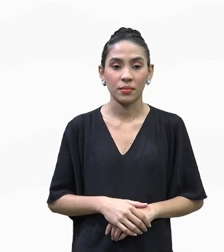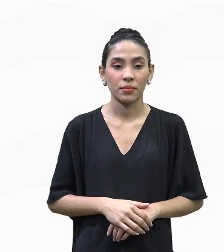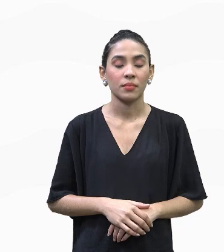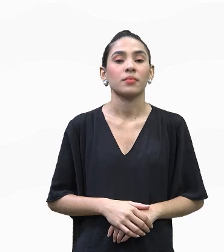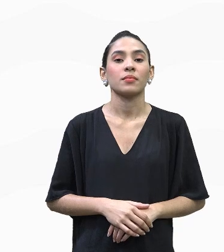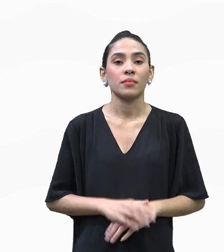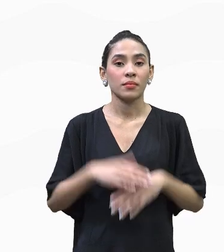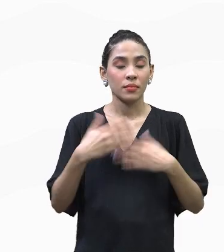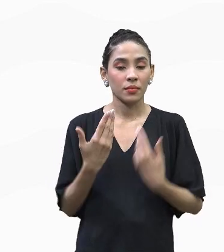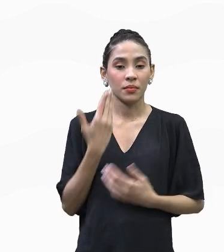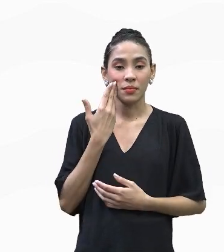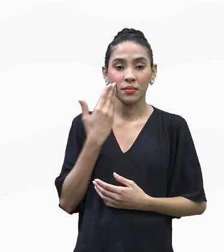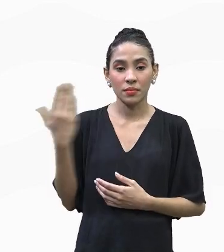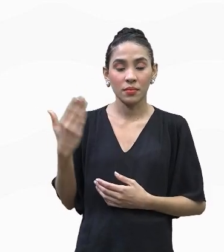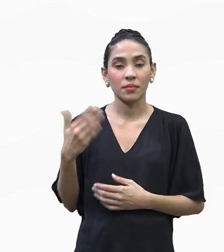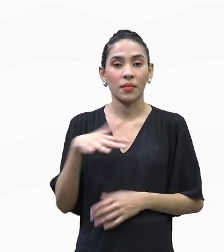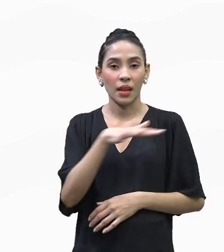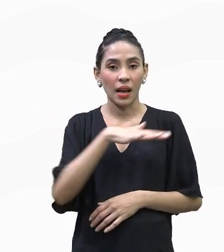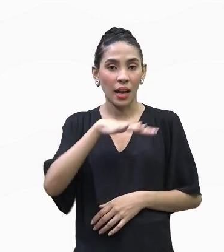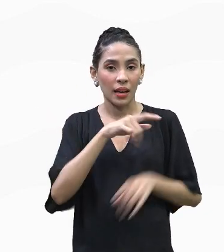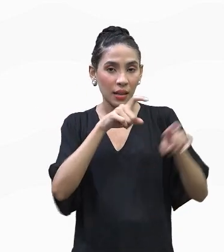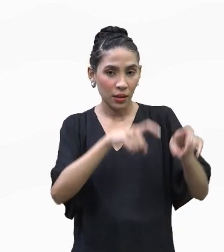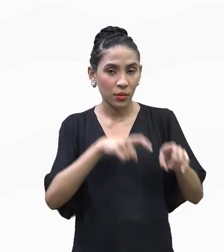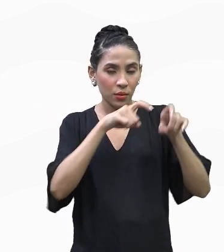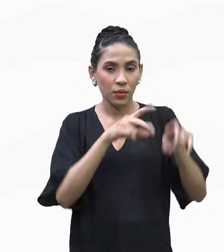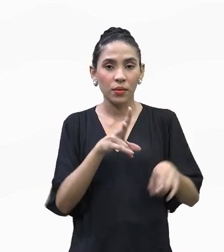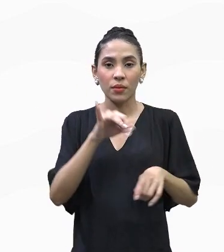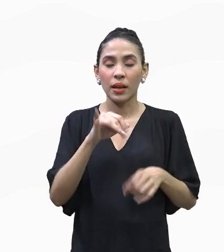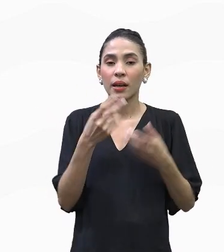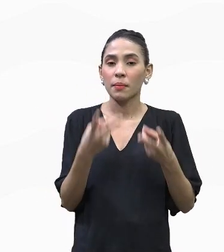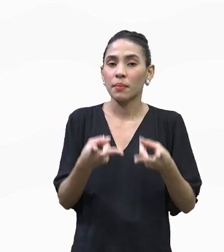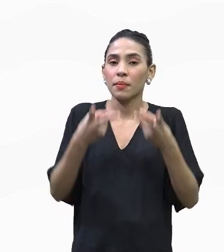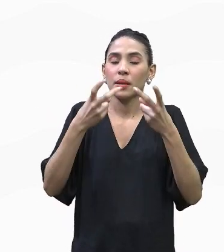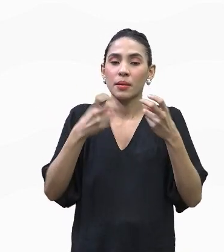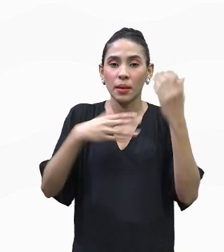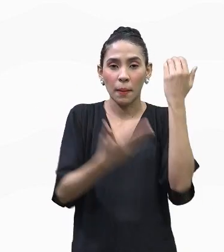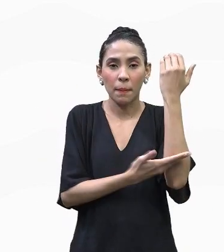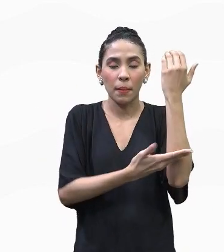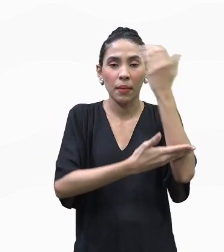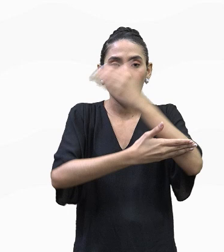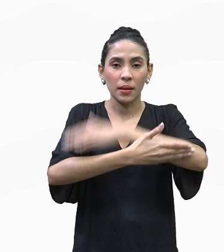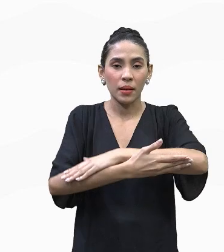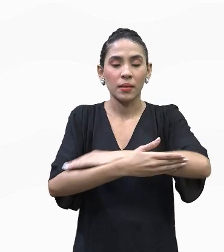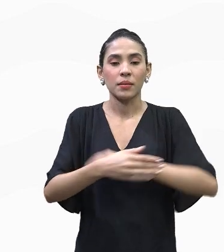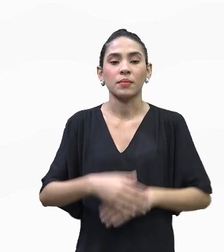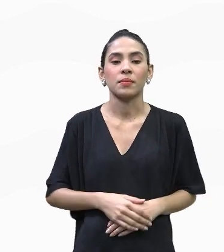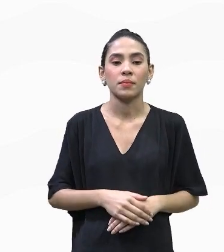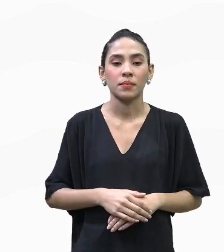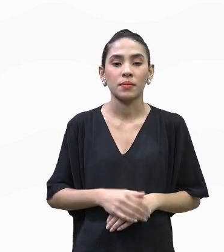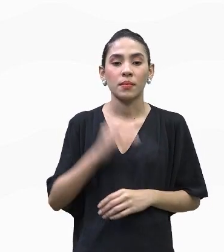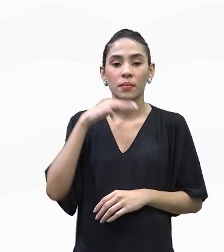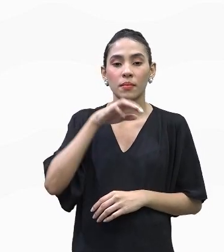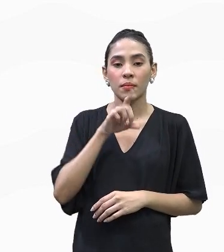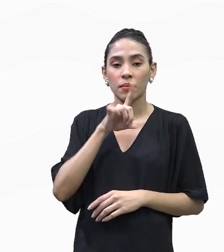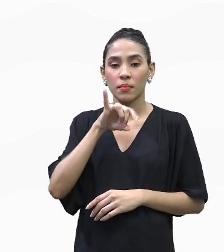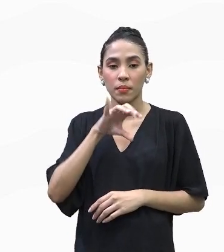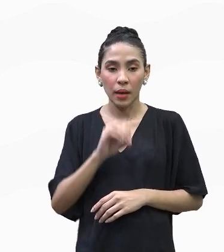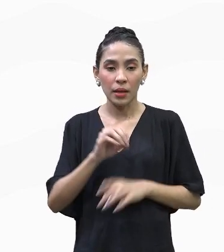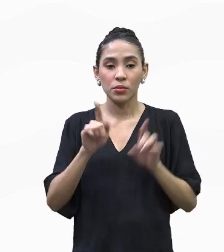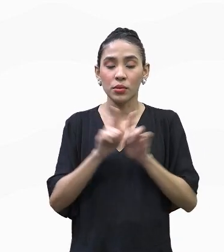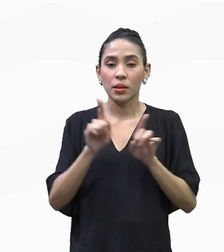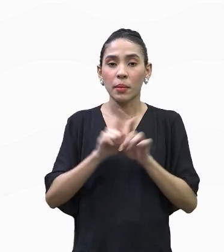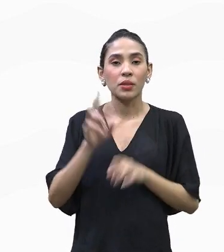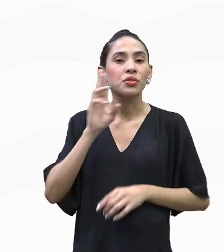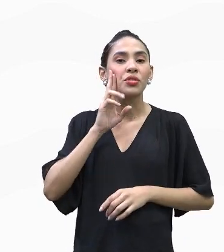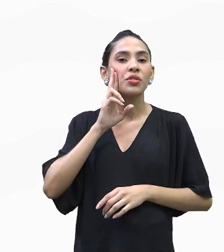ampliando, saindo da agricultura de subsistência, a vai verificar os impactos do desmatamento a partir do médio e grandes proprietários de